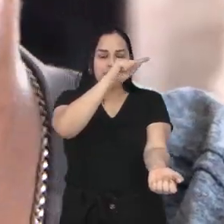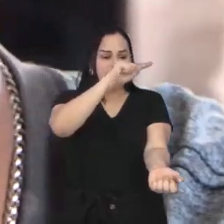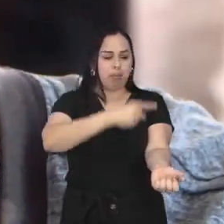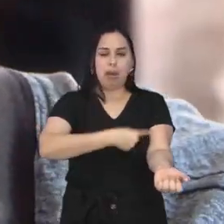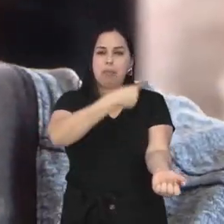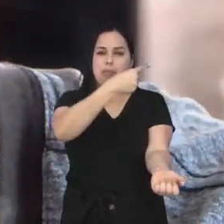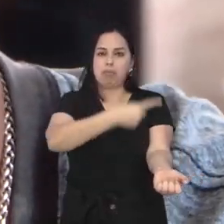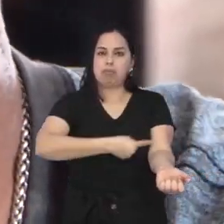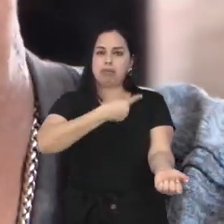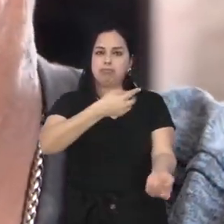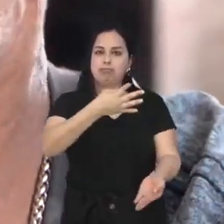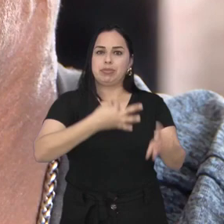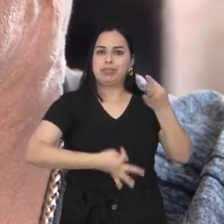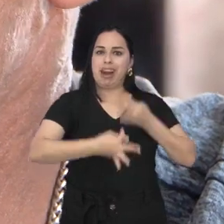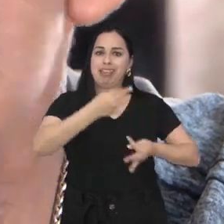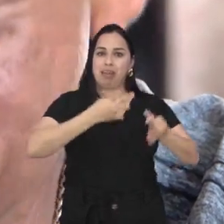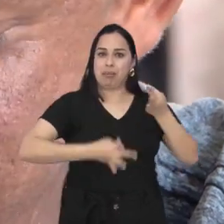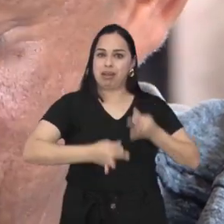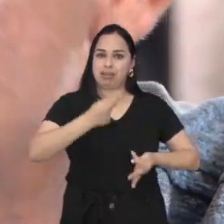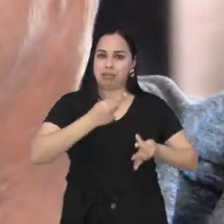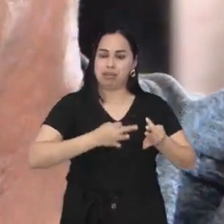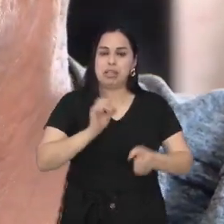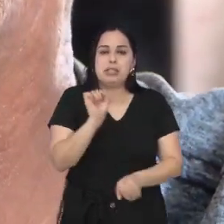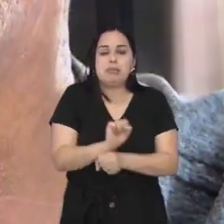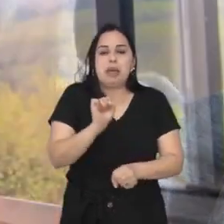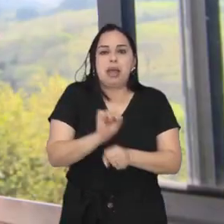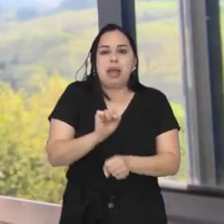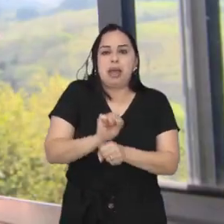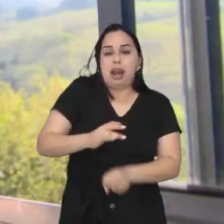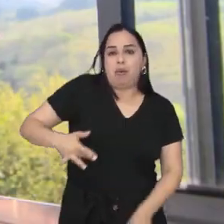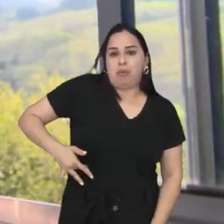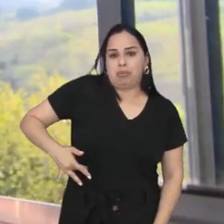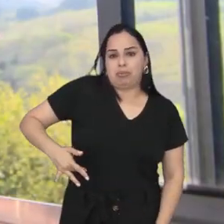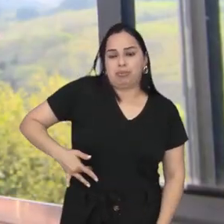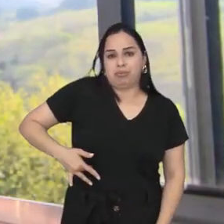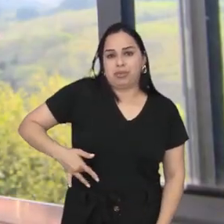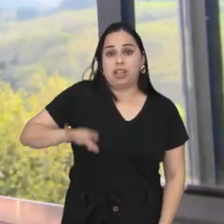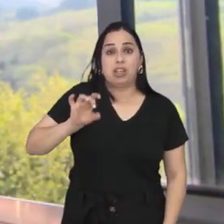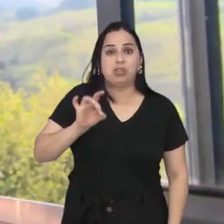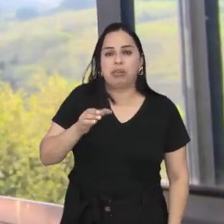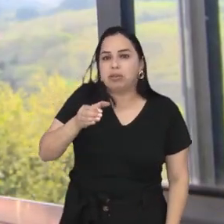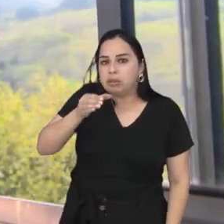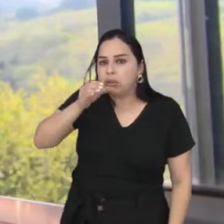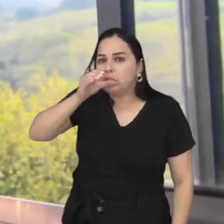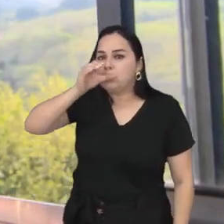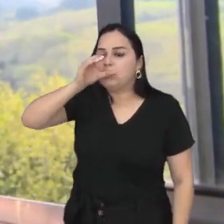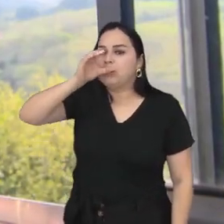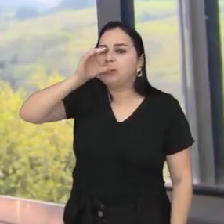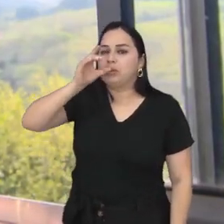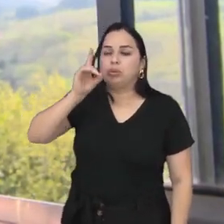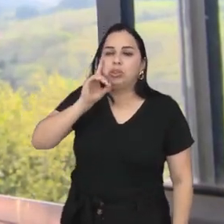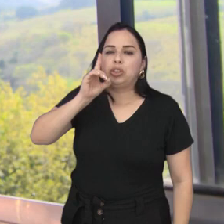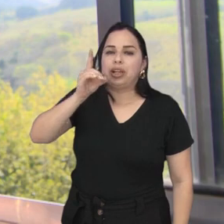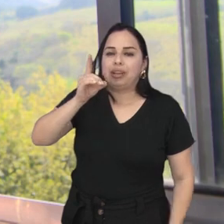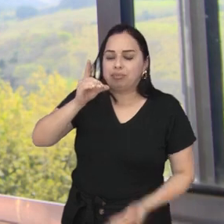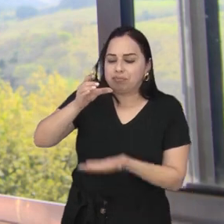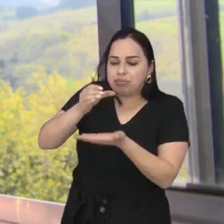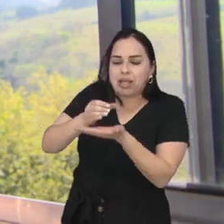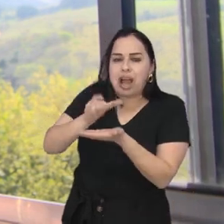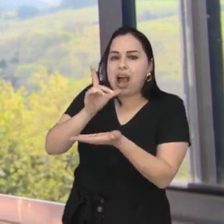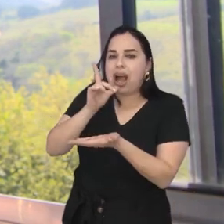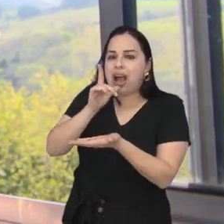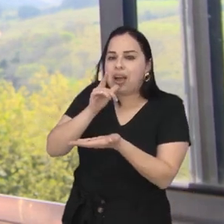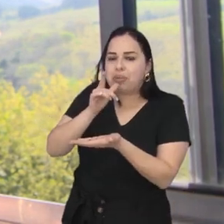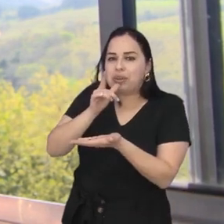sessões de hemodiálise na espera por um rim. Período de restrições. Líquidos, apenas 500 ml